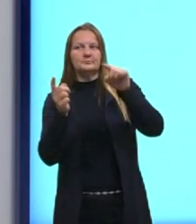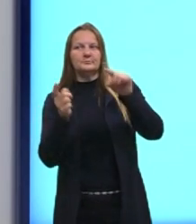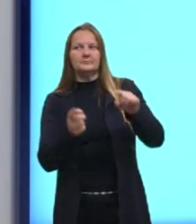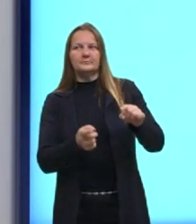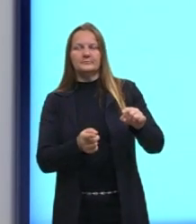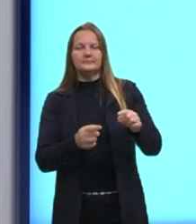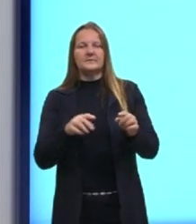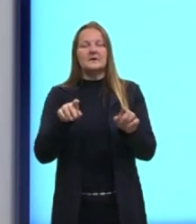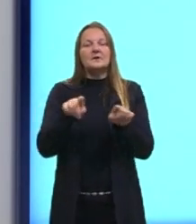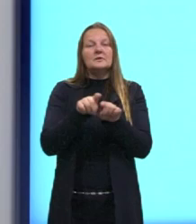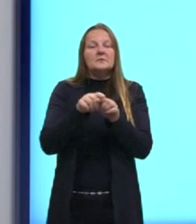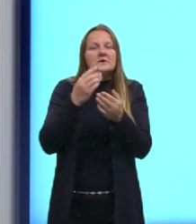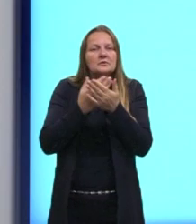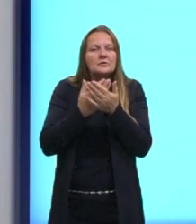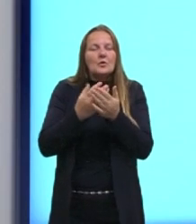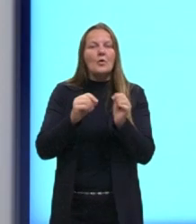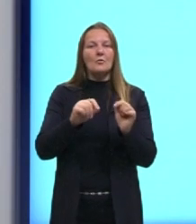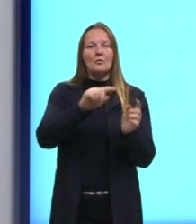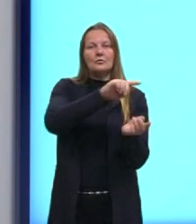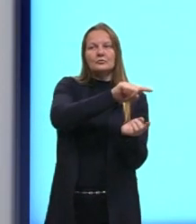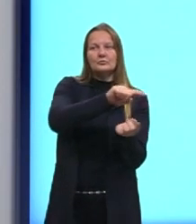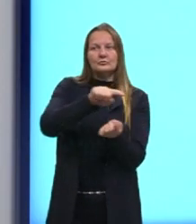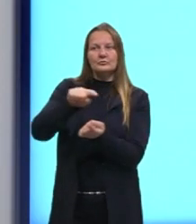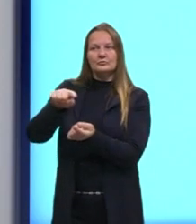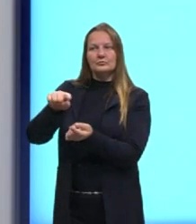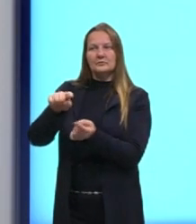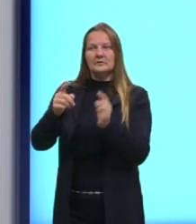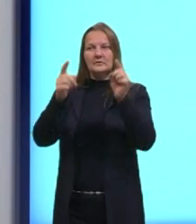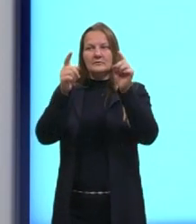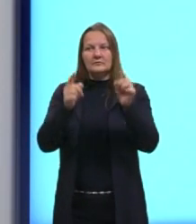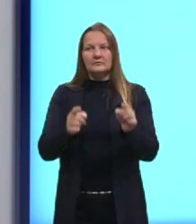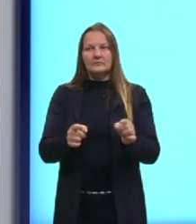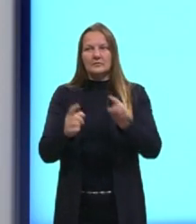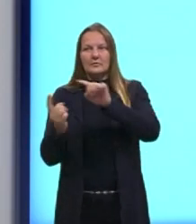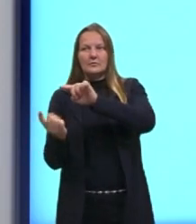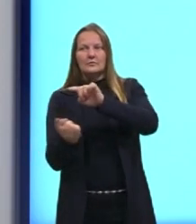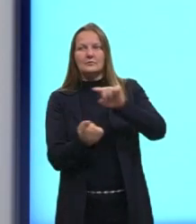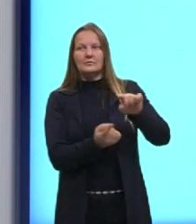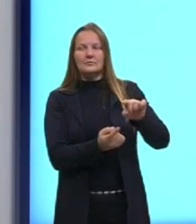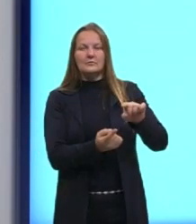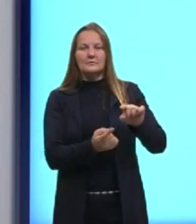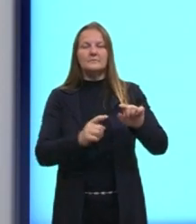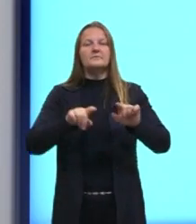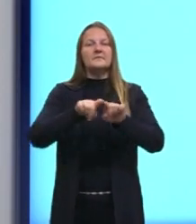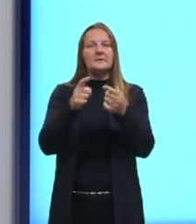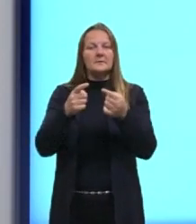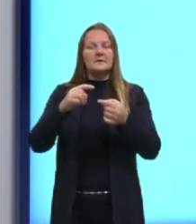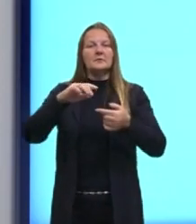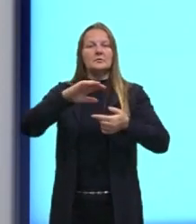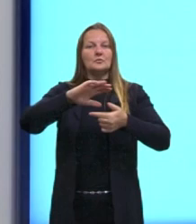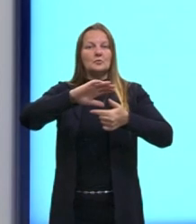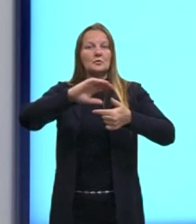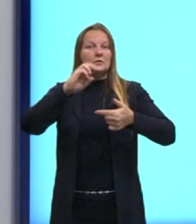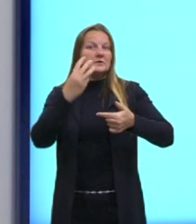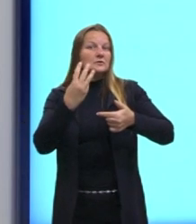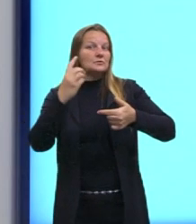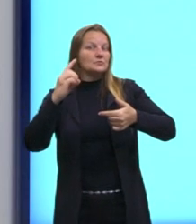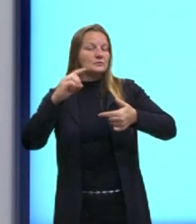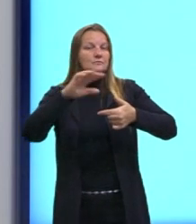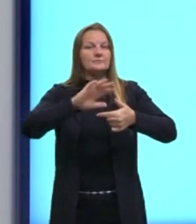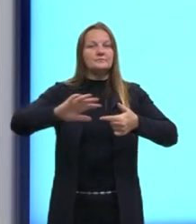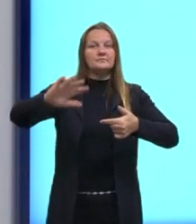relacionado à posição relativa entre retas e planos, focando nas propriedades que